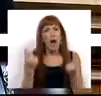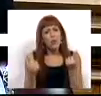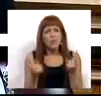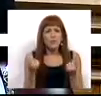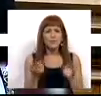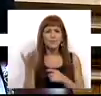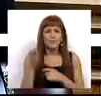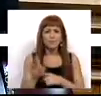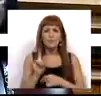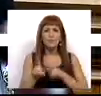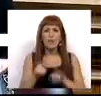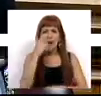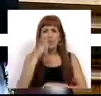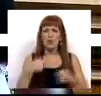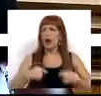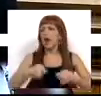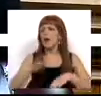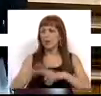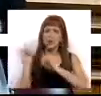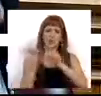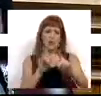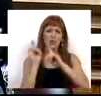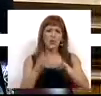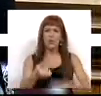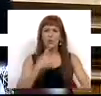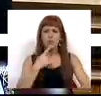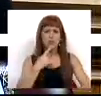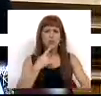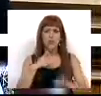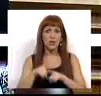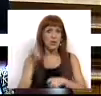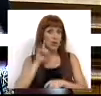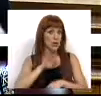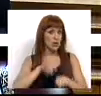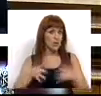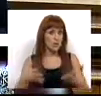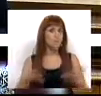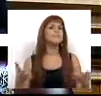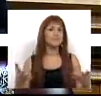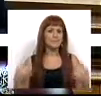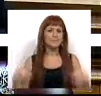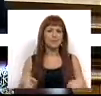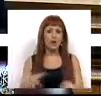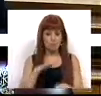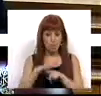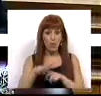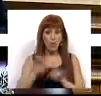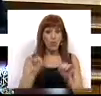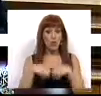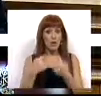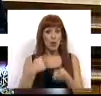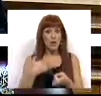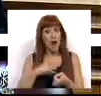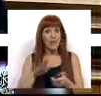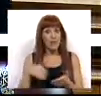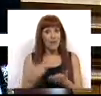ponto, designadamente, naquilo que as pessoas gastam nos transportes, que é muito, senhoras e senhores deputados, e, portanto, tem esse impacto social que nós